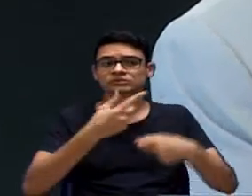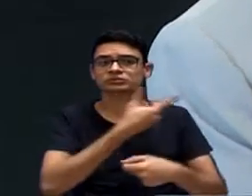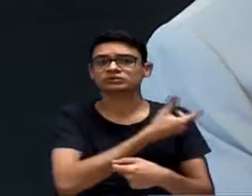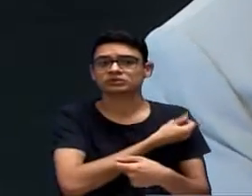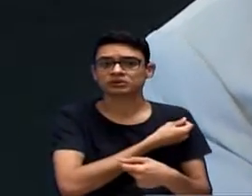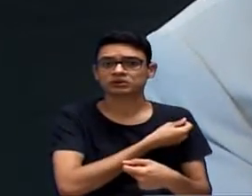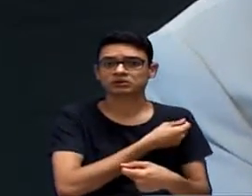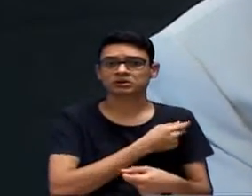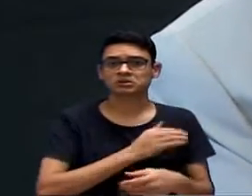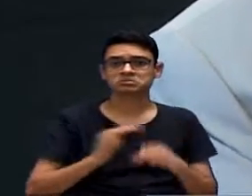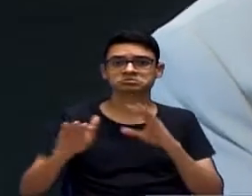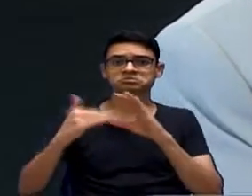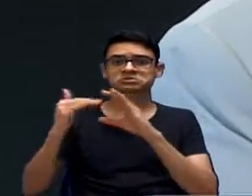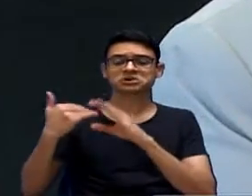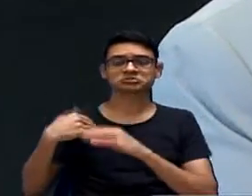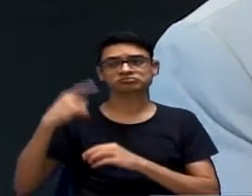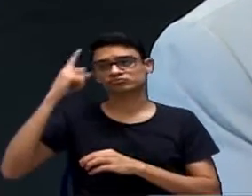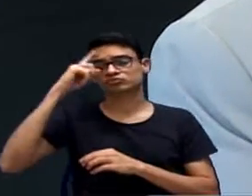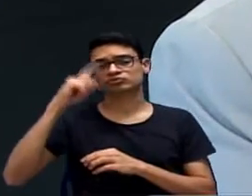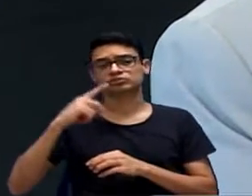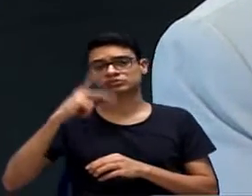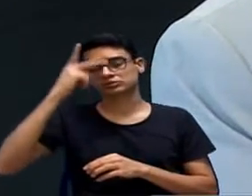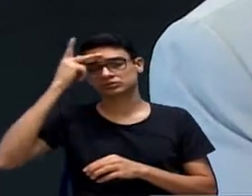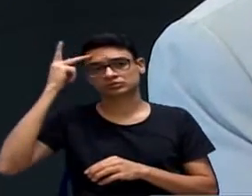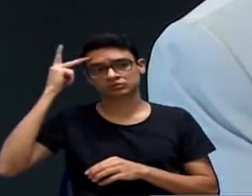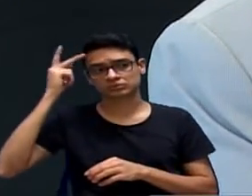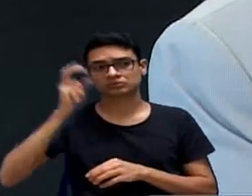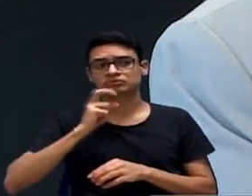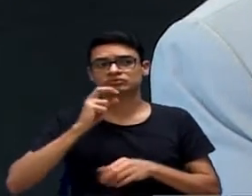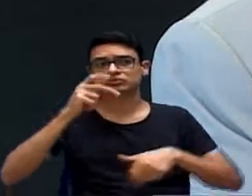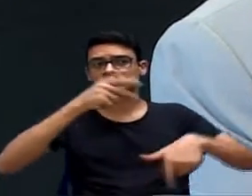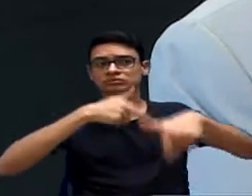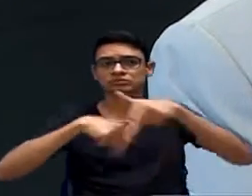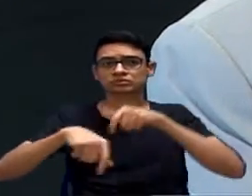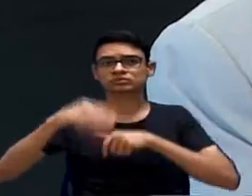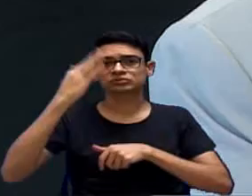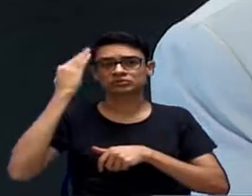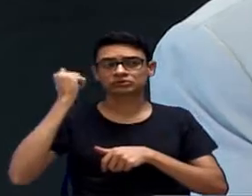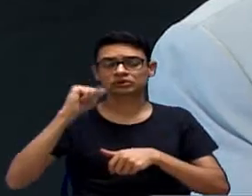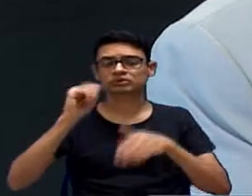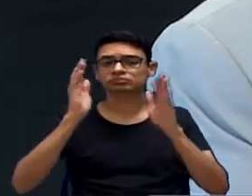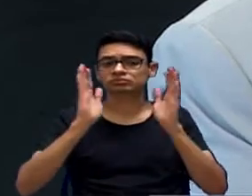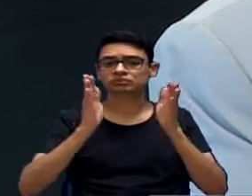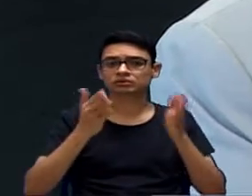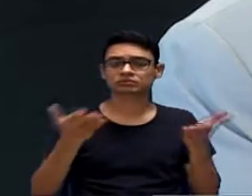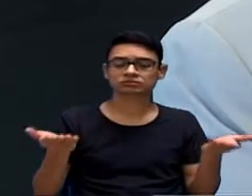nunca soube que a cidade soubesse que o munícipe que possui alguma restrição em algum